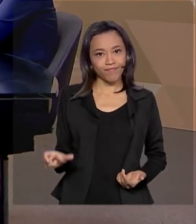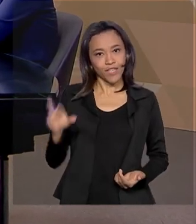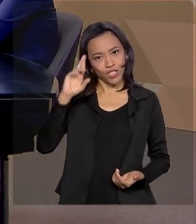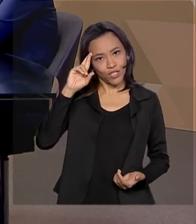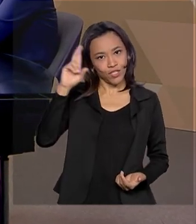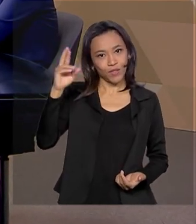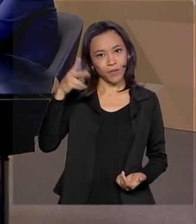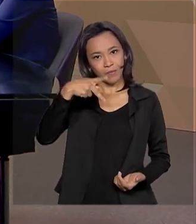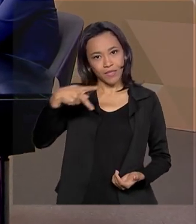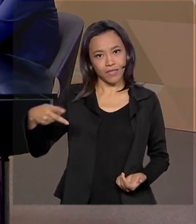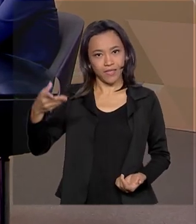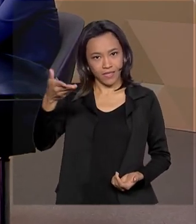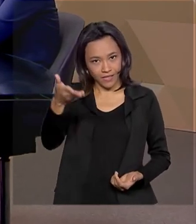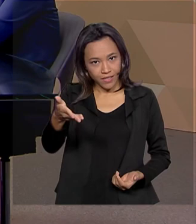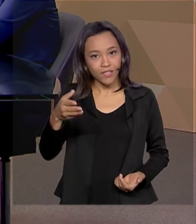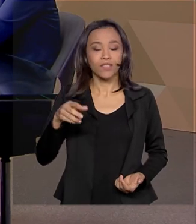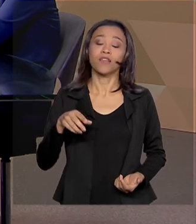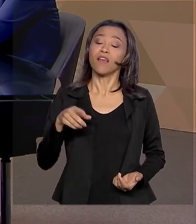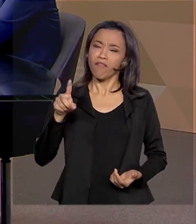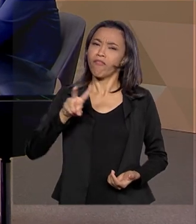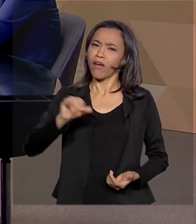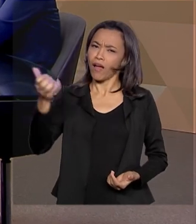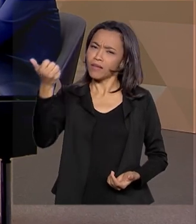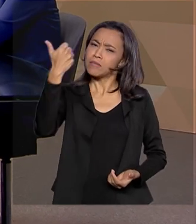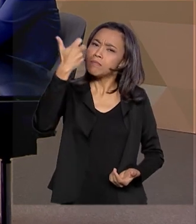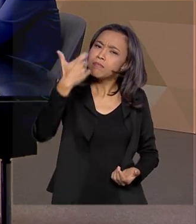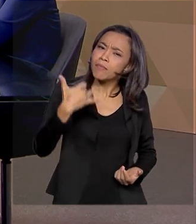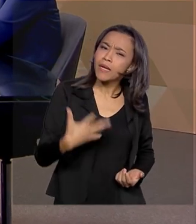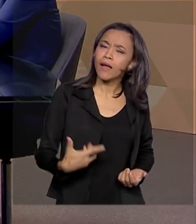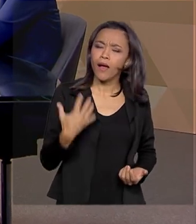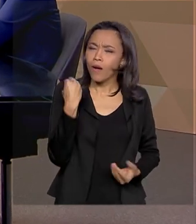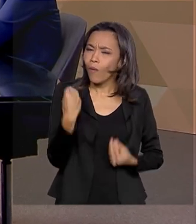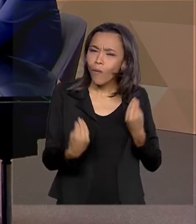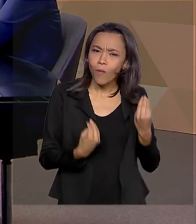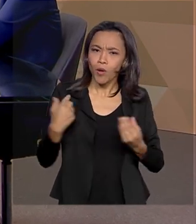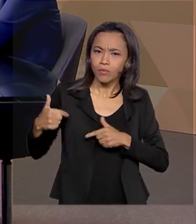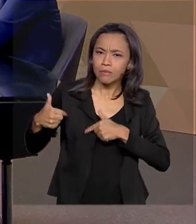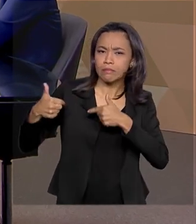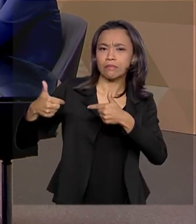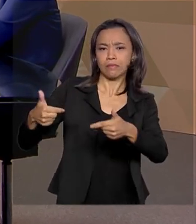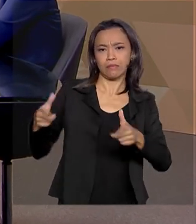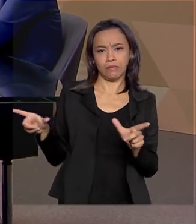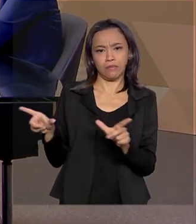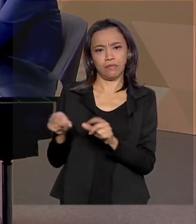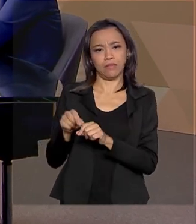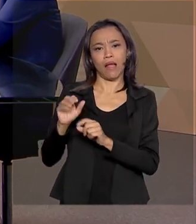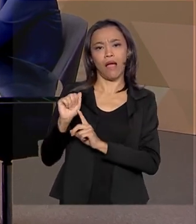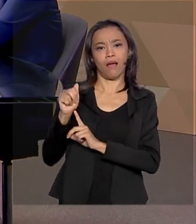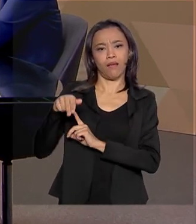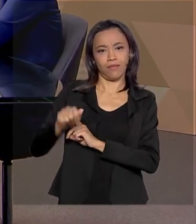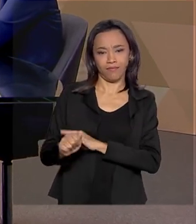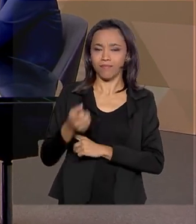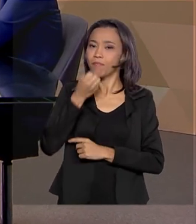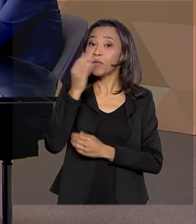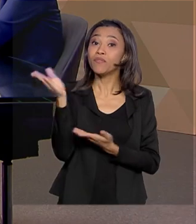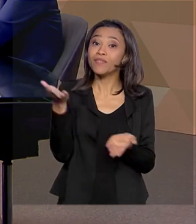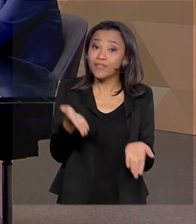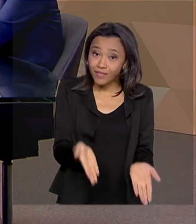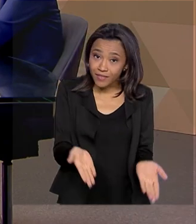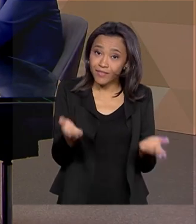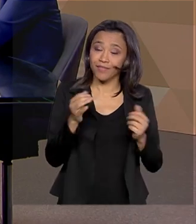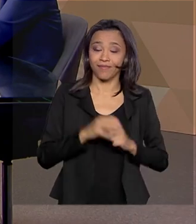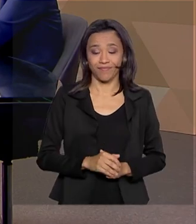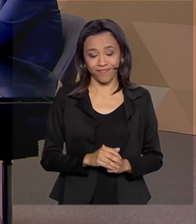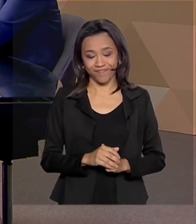órgão, Cristiane Dias, que vai nos explicar melhor todo este trabalho. Seja muito bem-vinda aqui ao Brasil em Pauta,